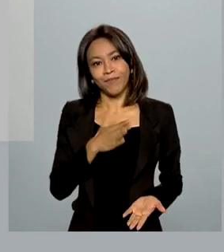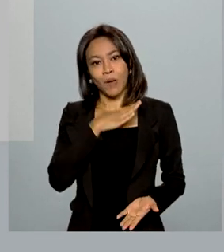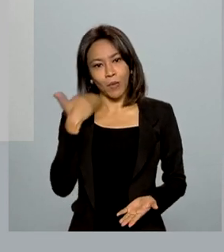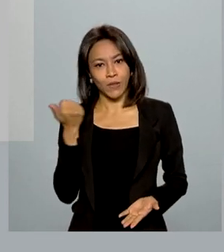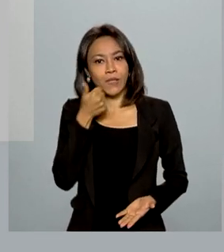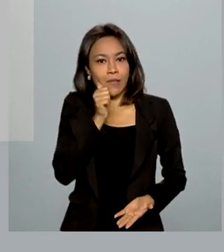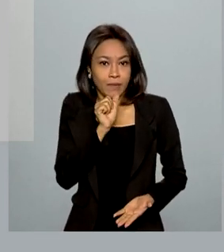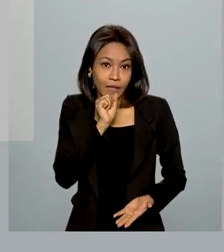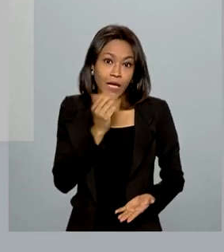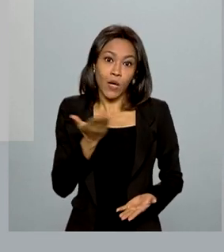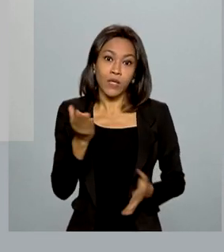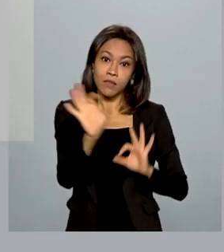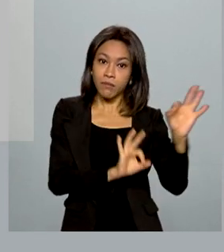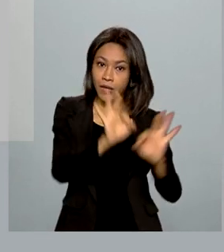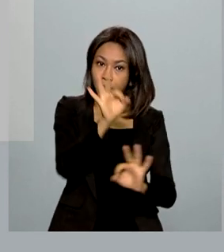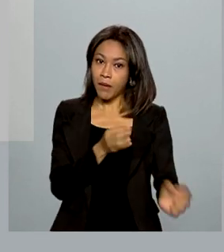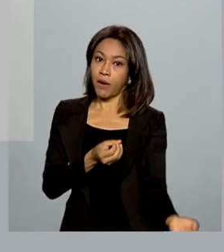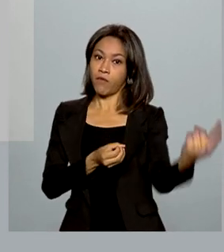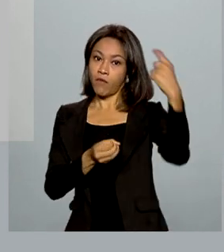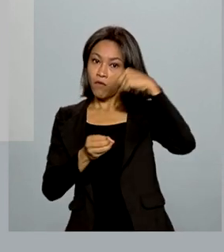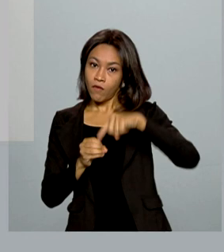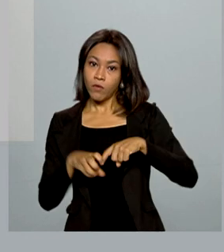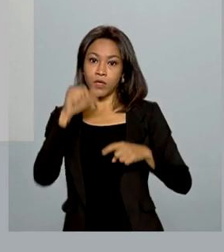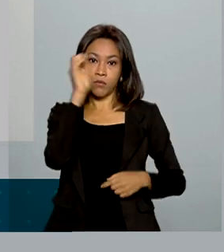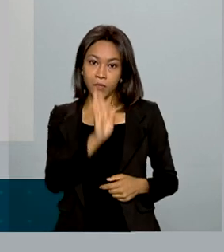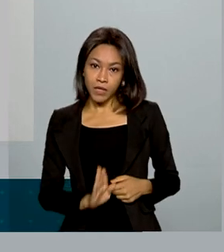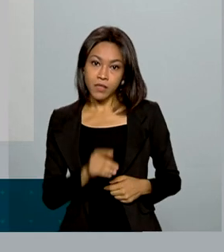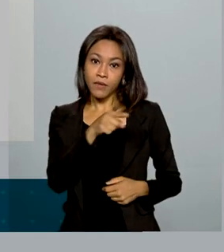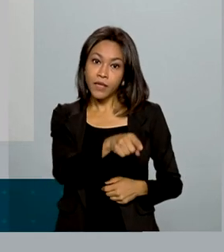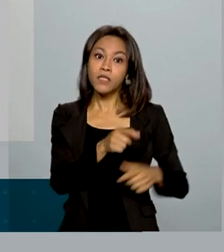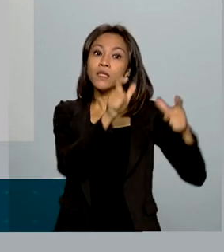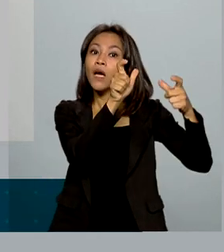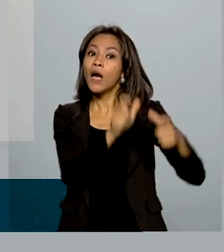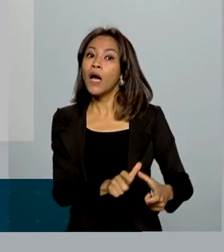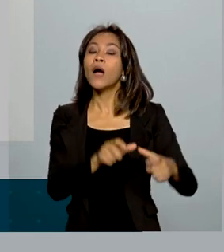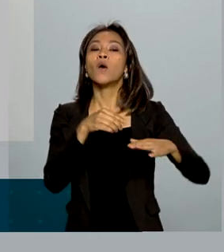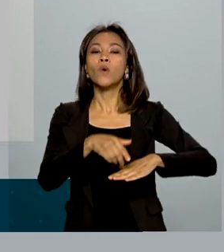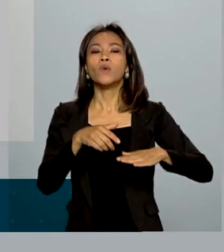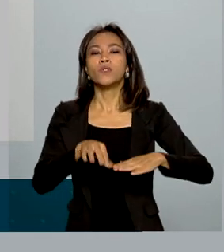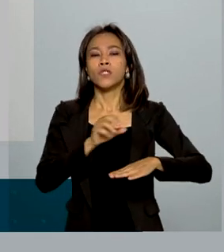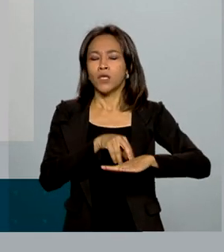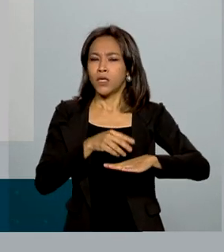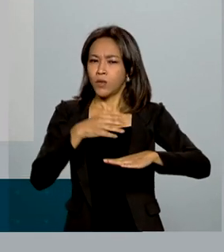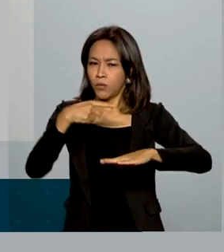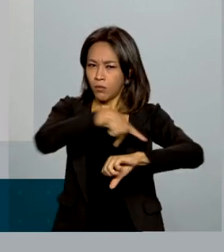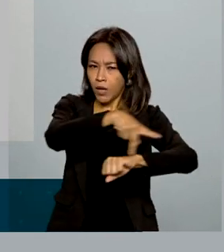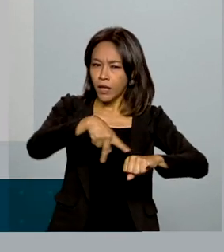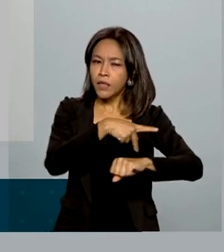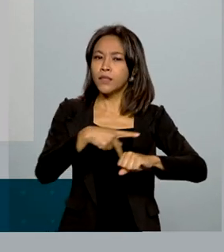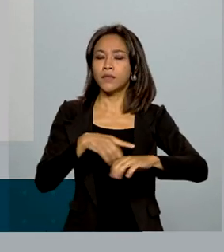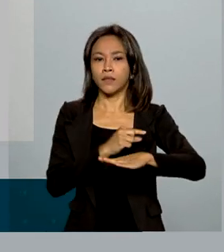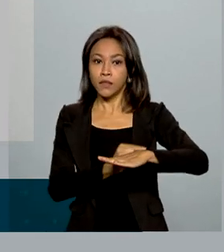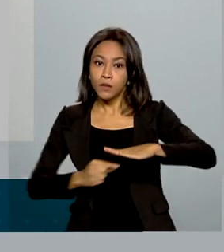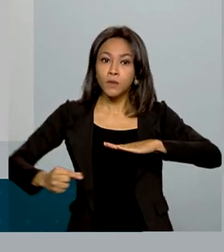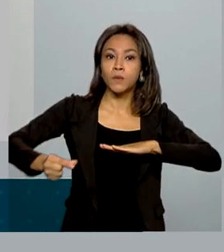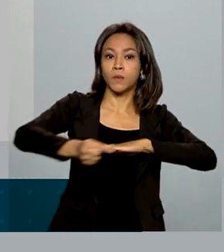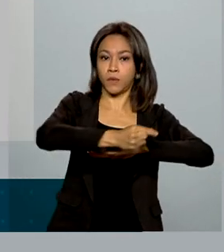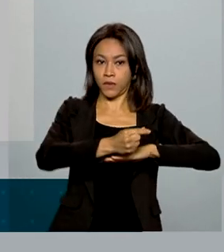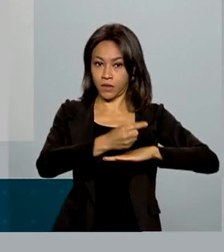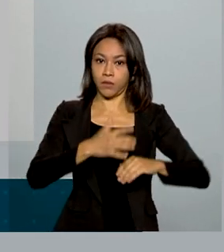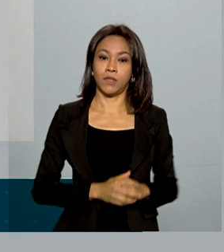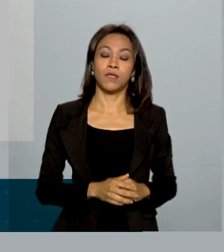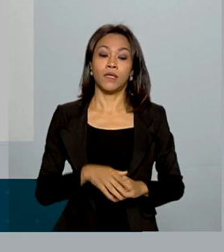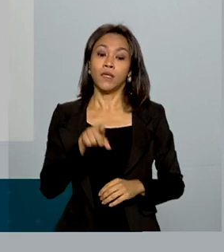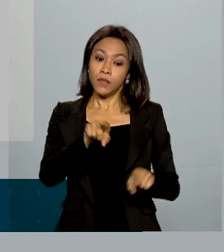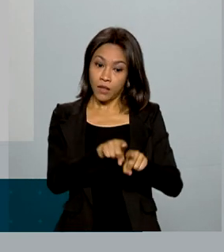prepara para retornar ao Brasil. O presidente está em Paramaribo, no Suriname, onde fez visita oficial. Ministros também se